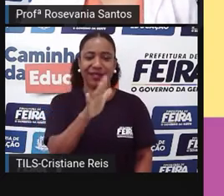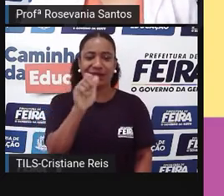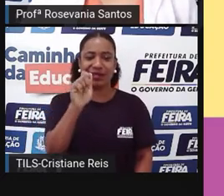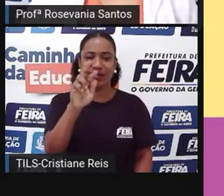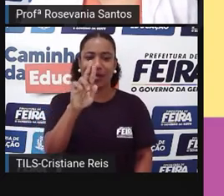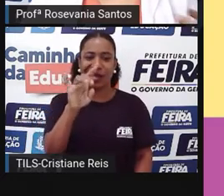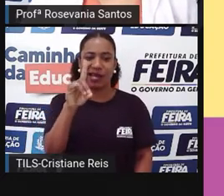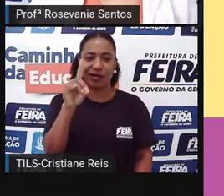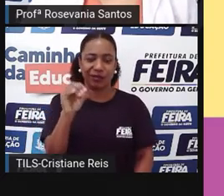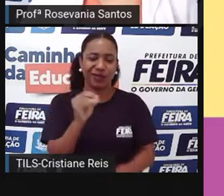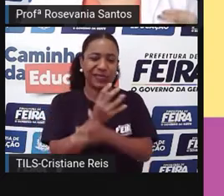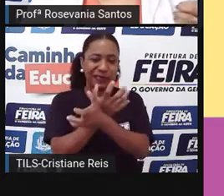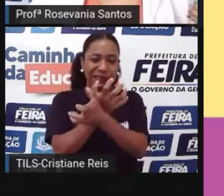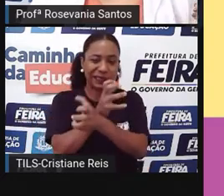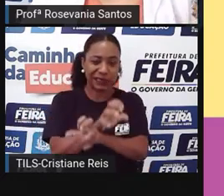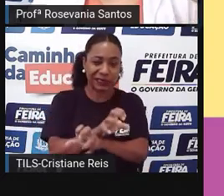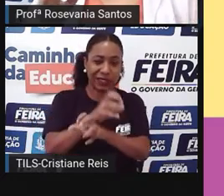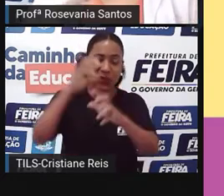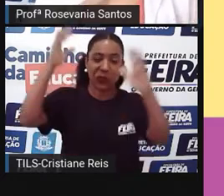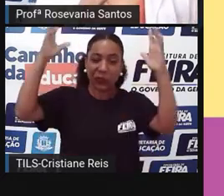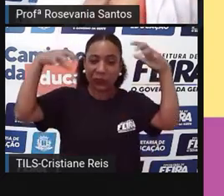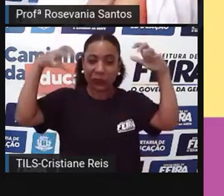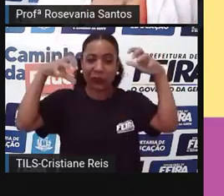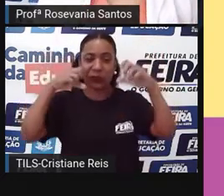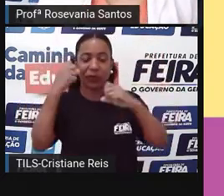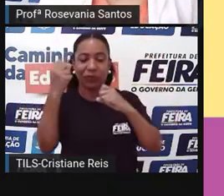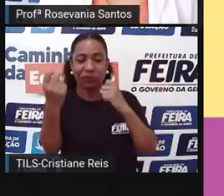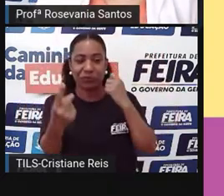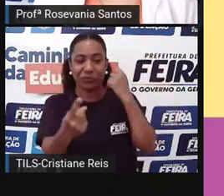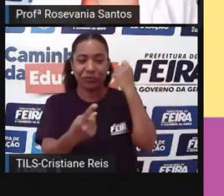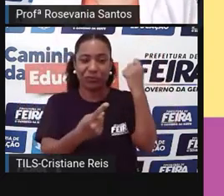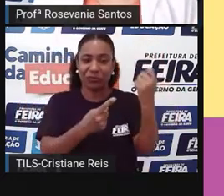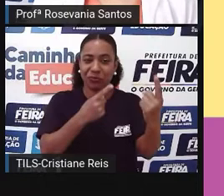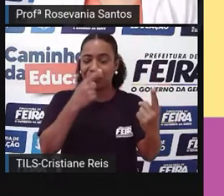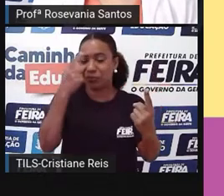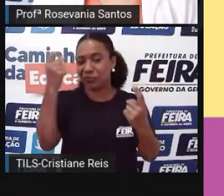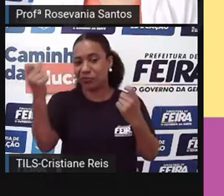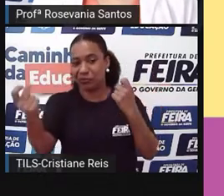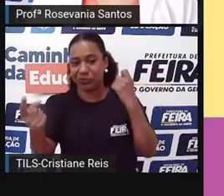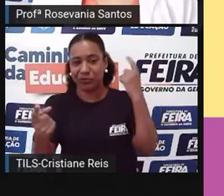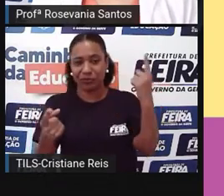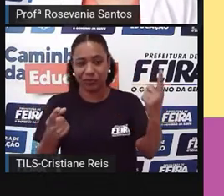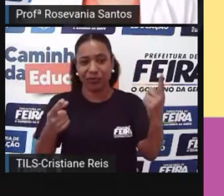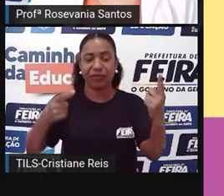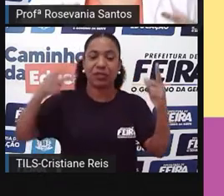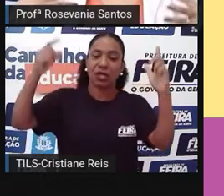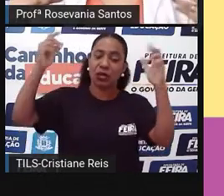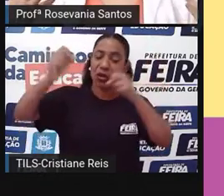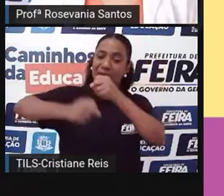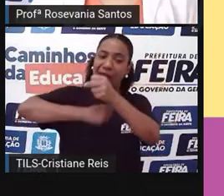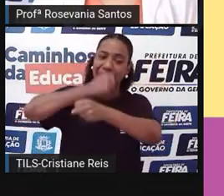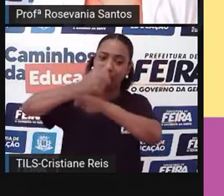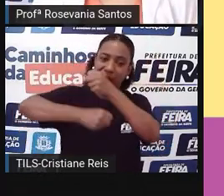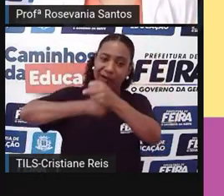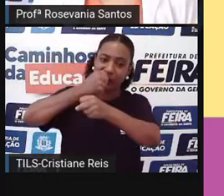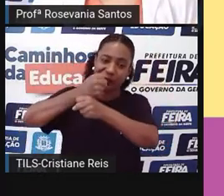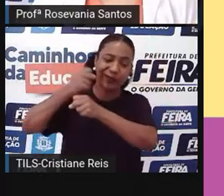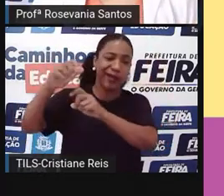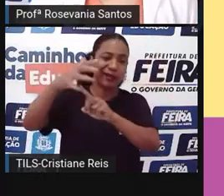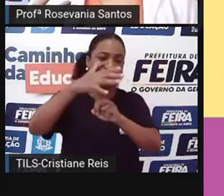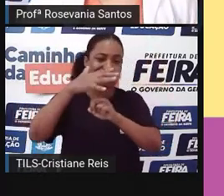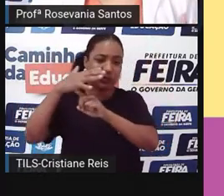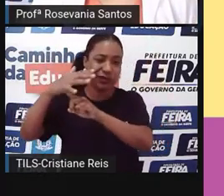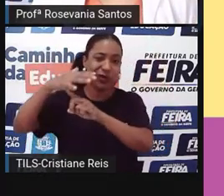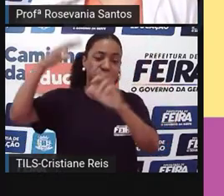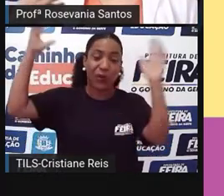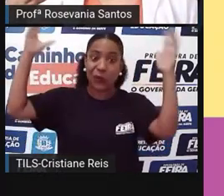escassez de água, que a chuva, ela se concentra, né, num determinado momento do ano, é aquela chuva em